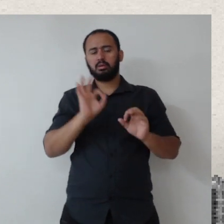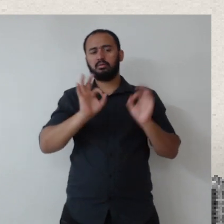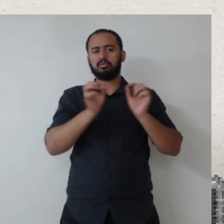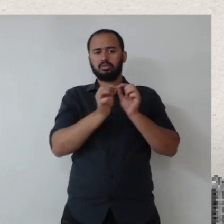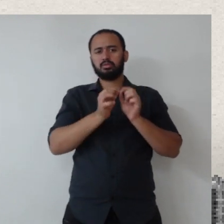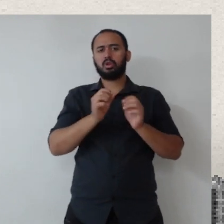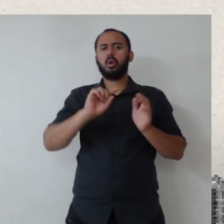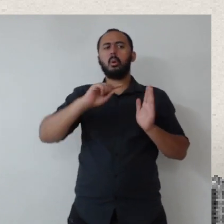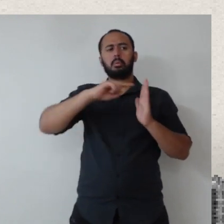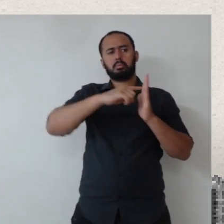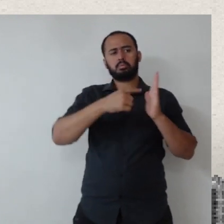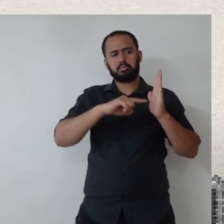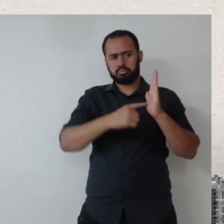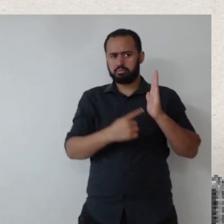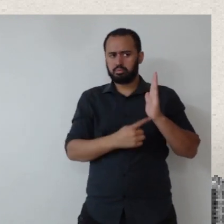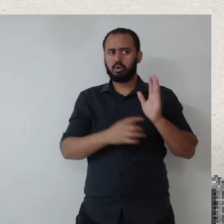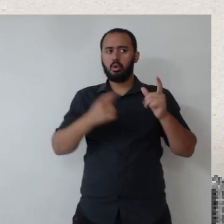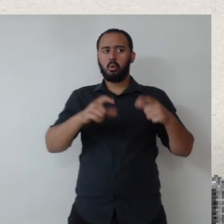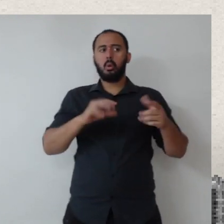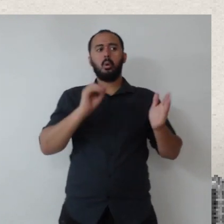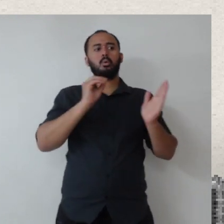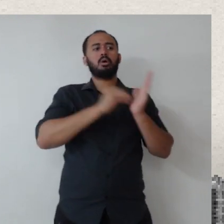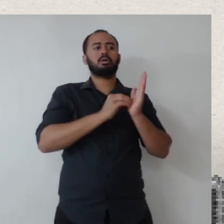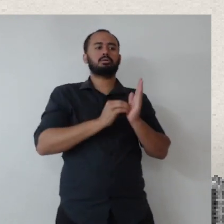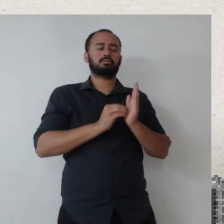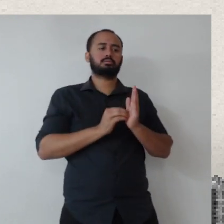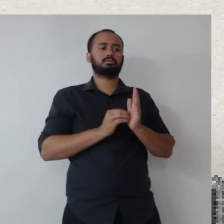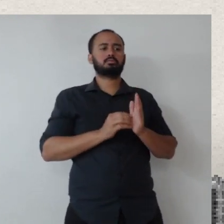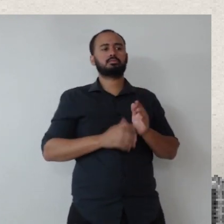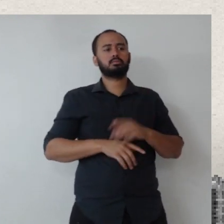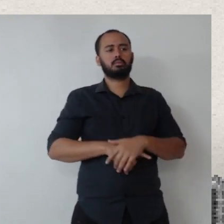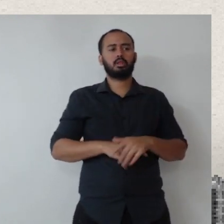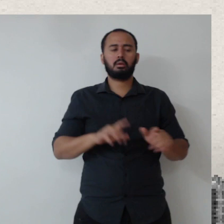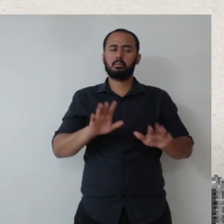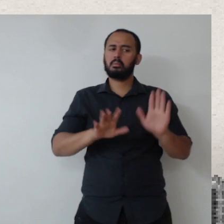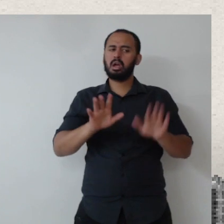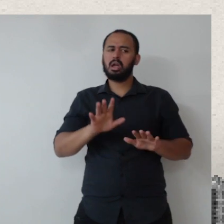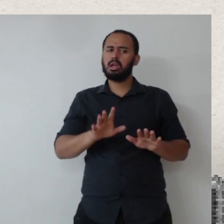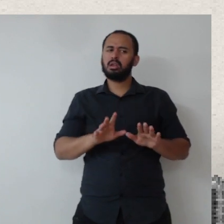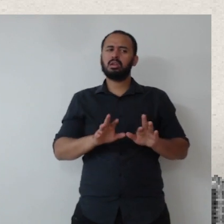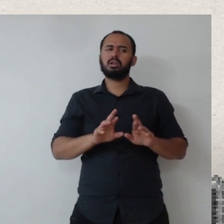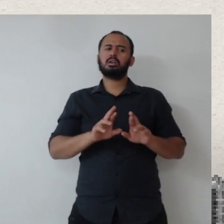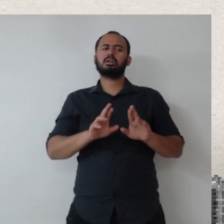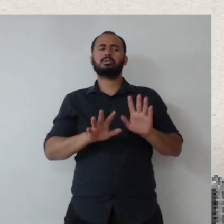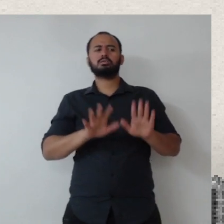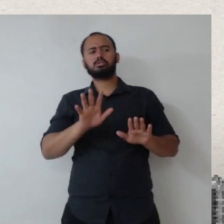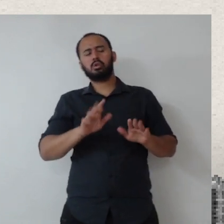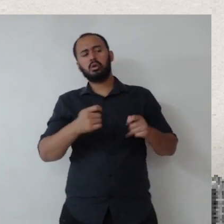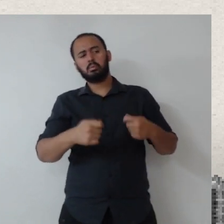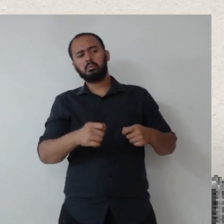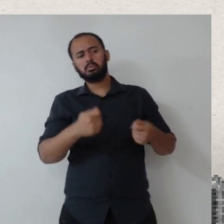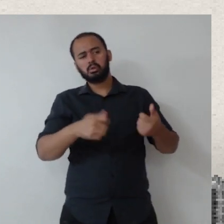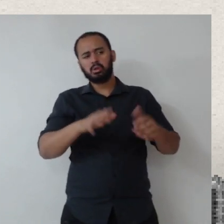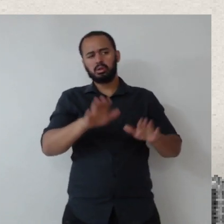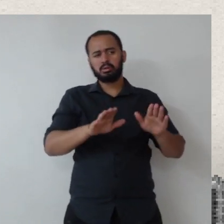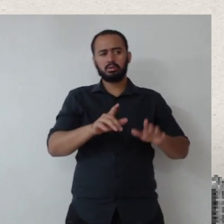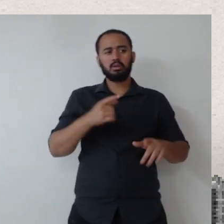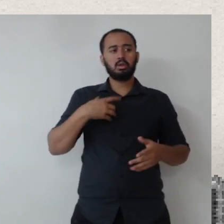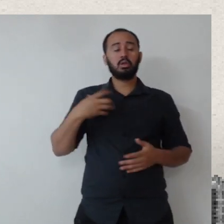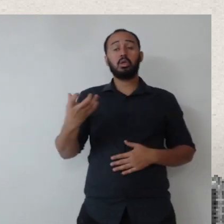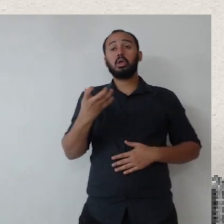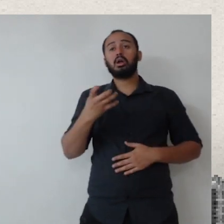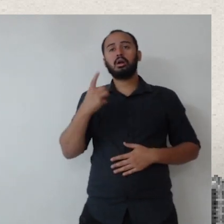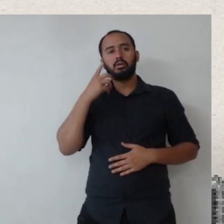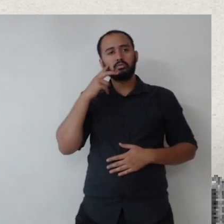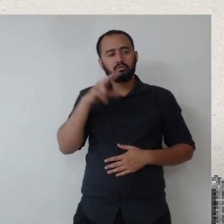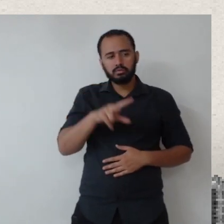alguns indicadores aqui que possam ser colocados no hall de competências, mas aí depende também do que